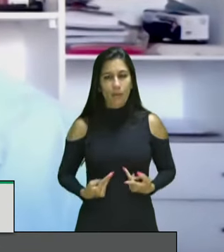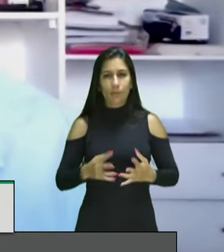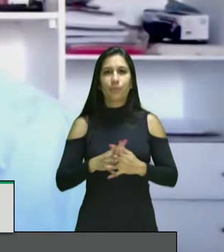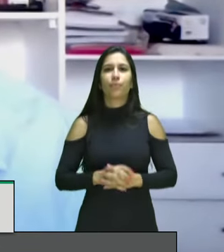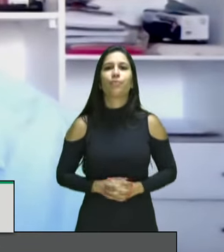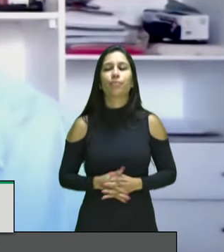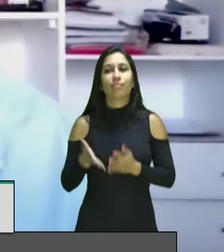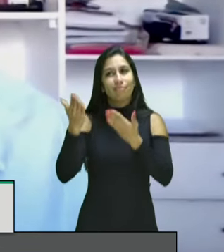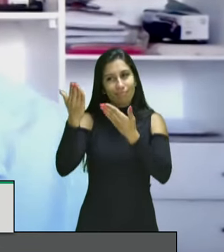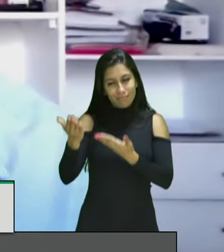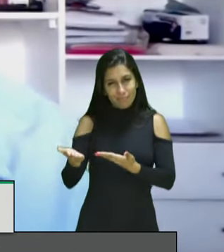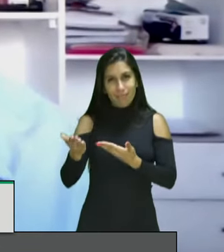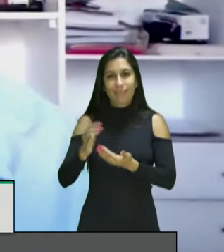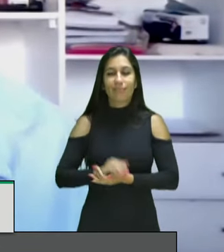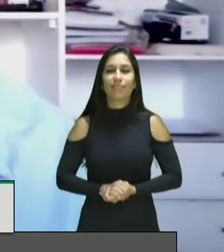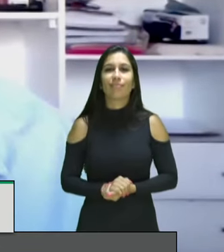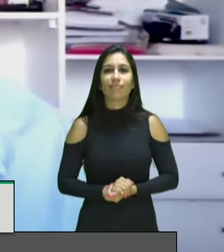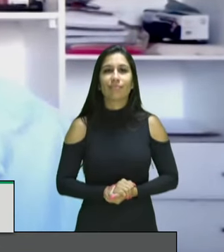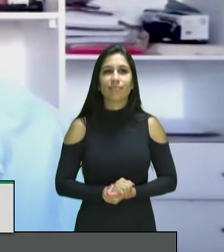a palavra, senhor Milton.